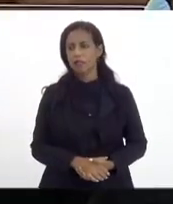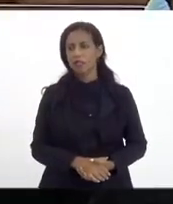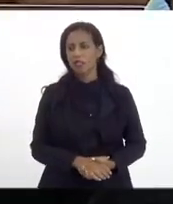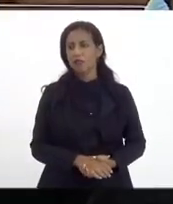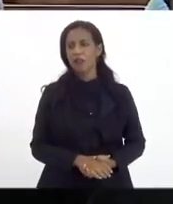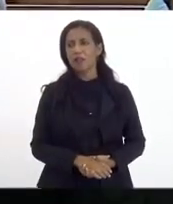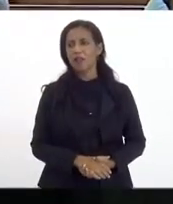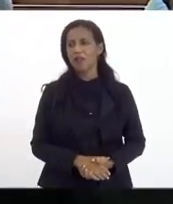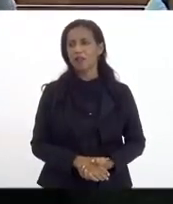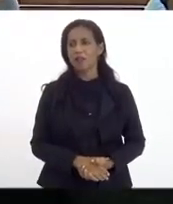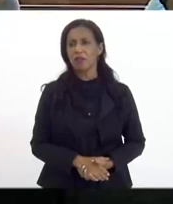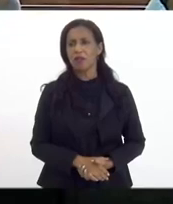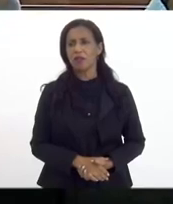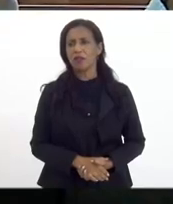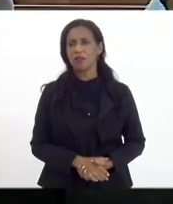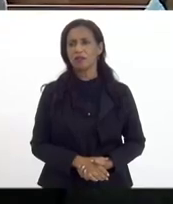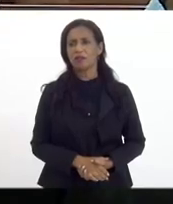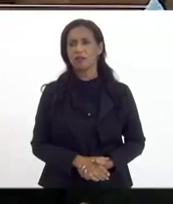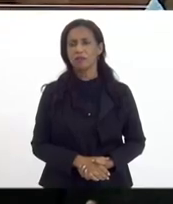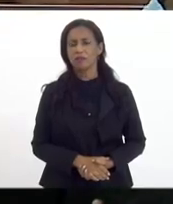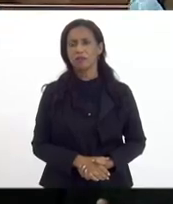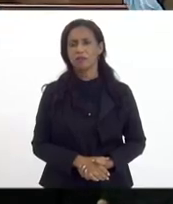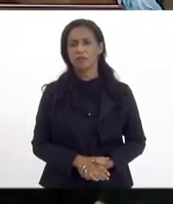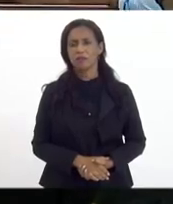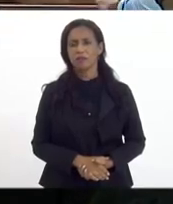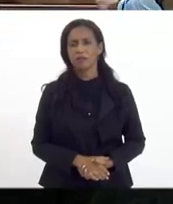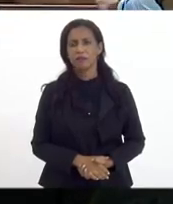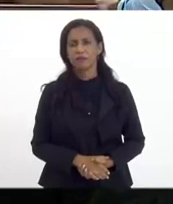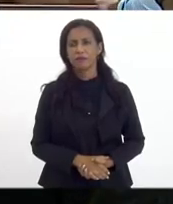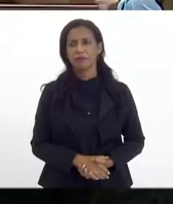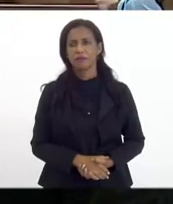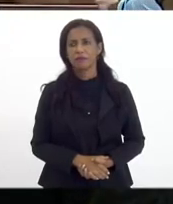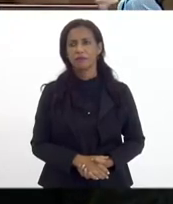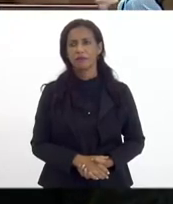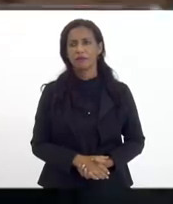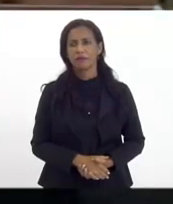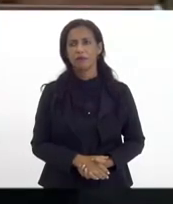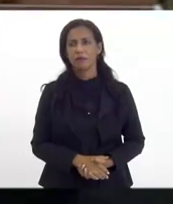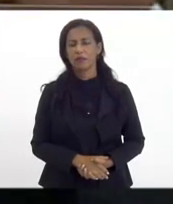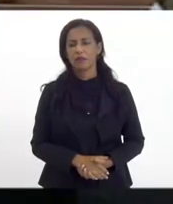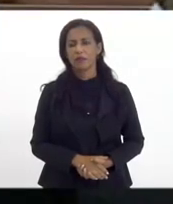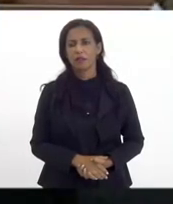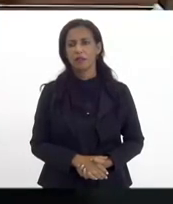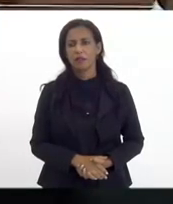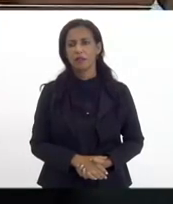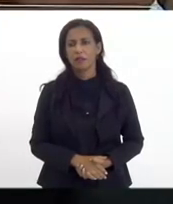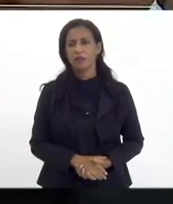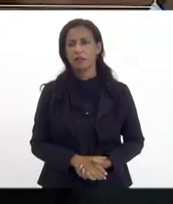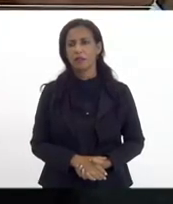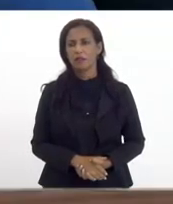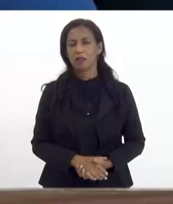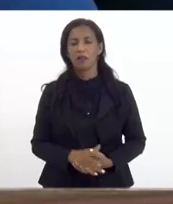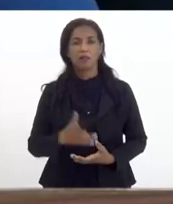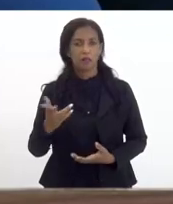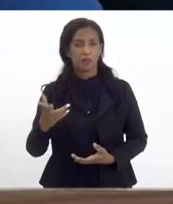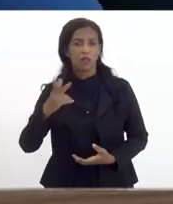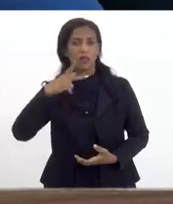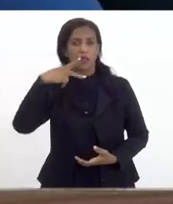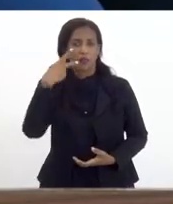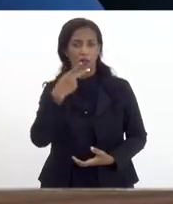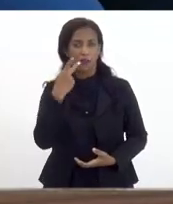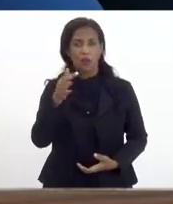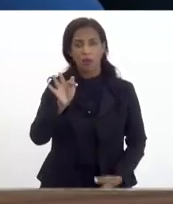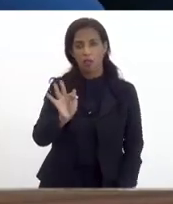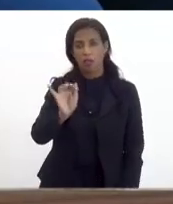obrigado prefeito bem em relação o Marcelo falou da